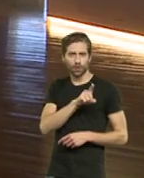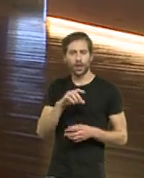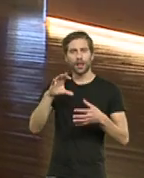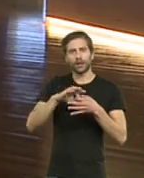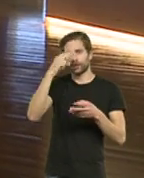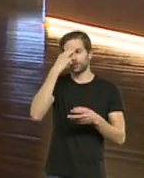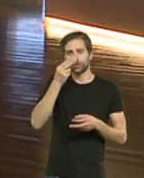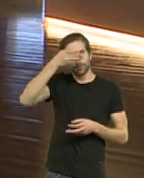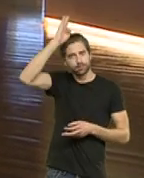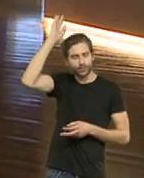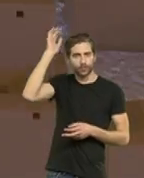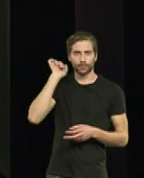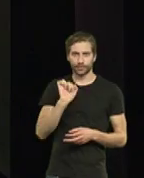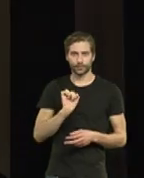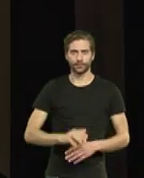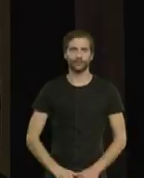Epopeia de Roma.